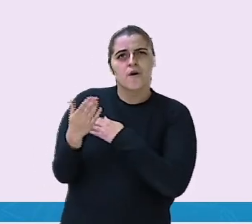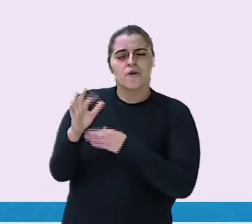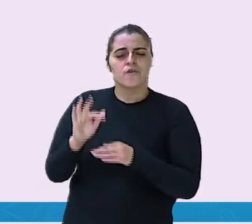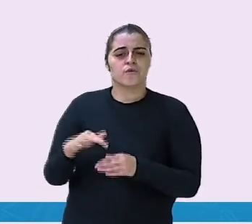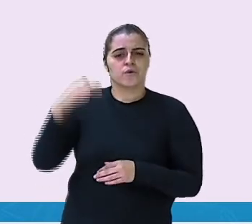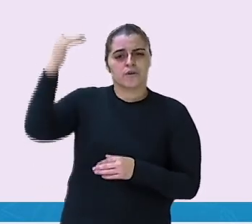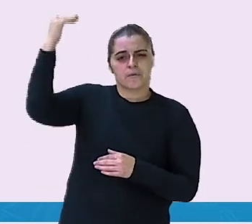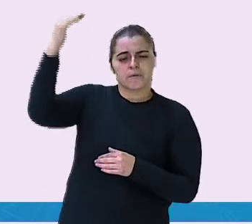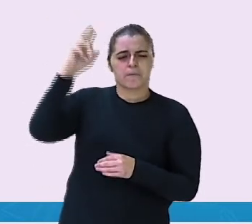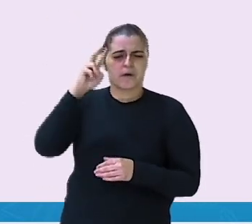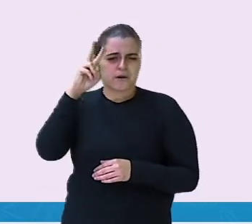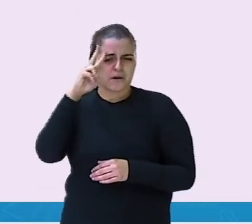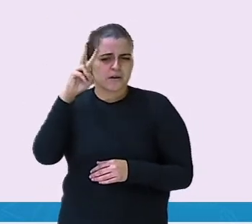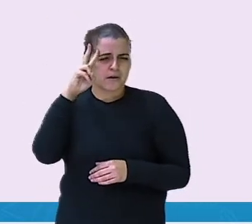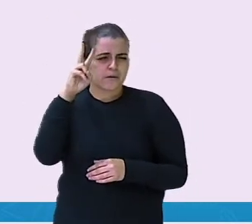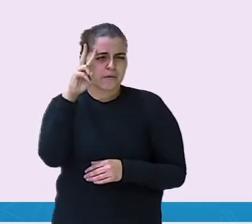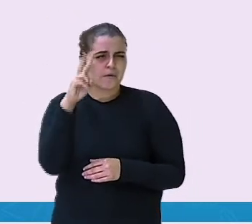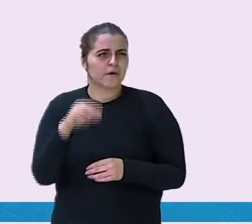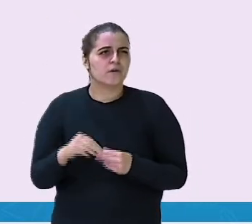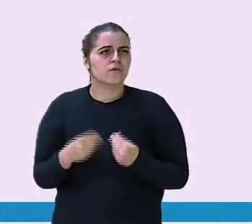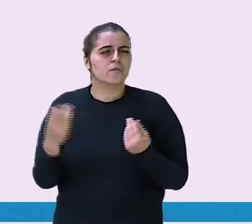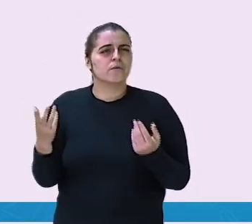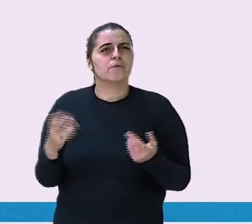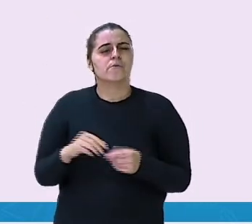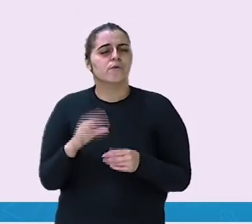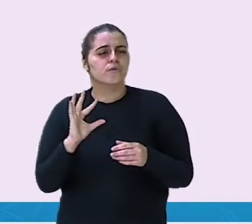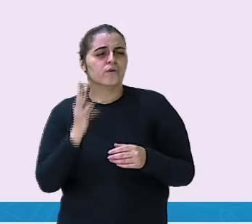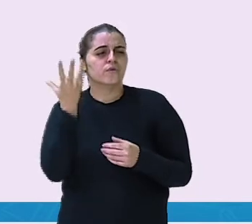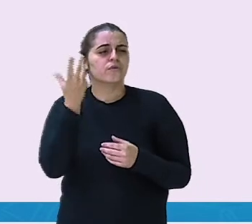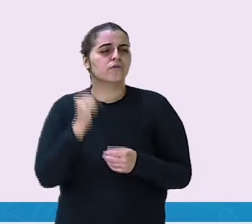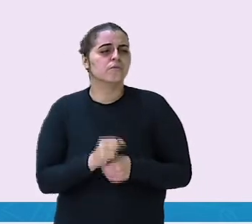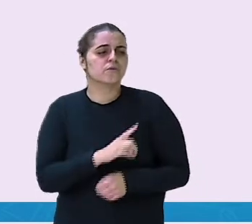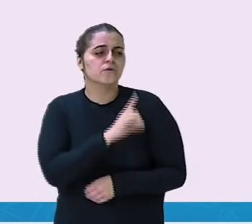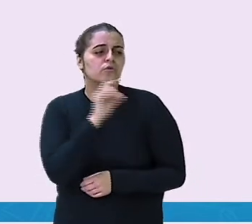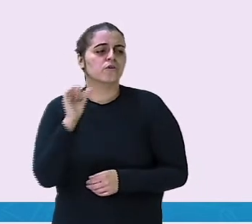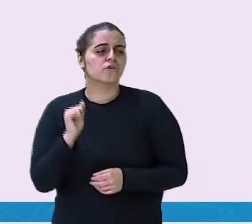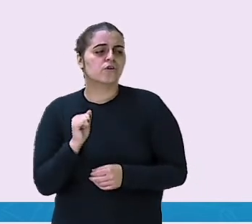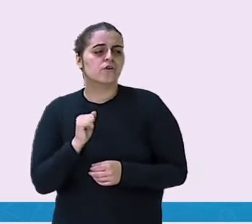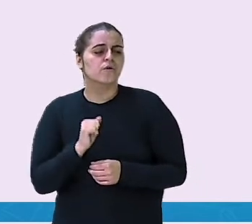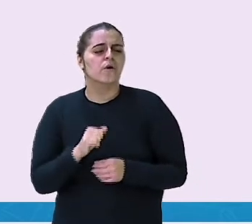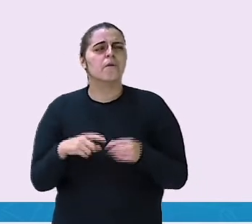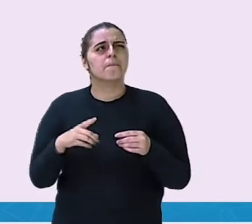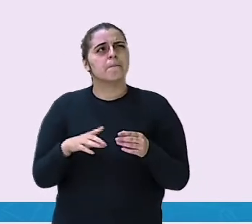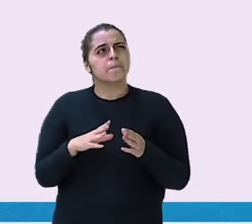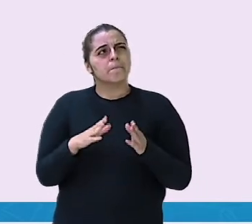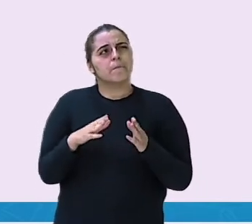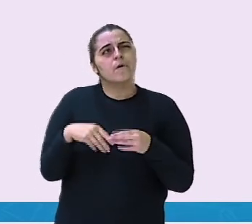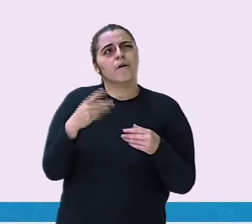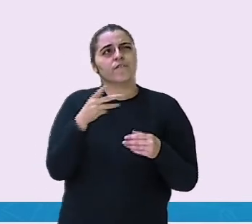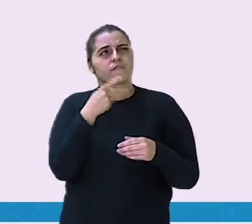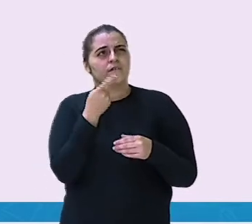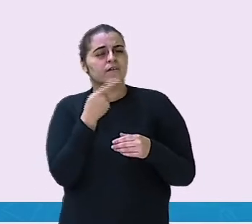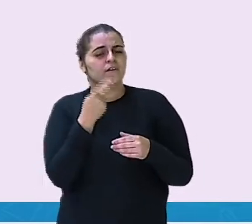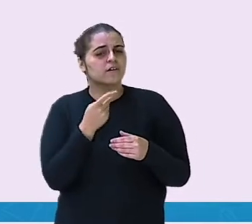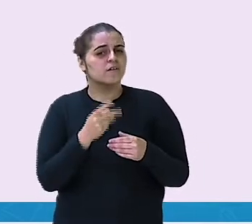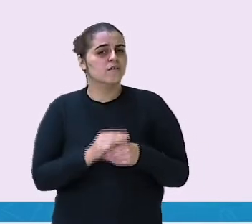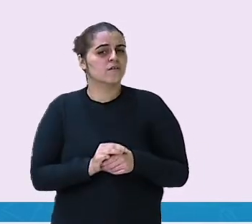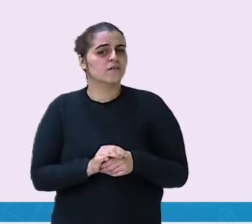sua mãe para lembrar de algumas situações. Aproveitou para contar sobre o dia